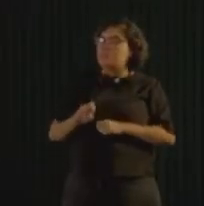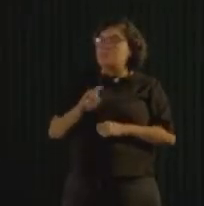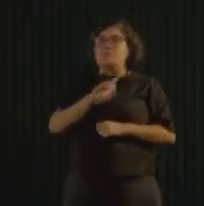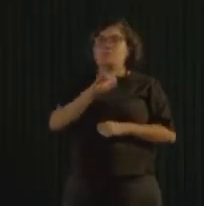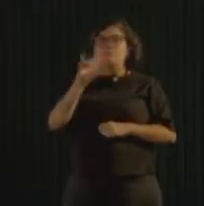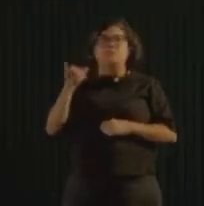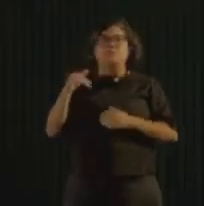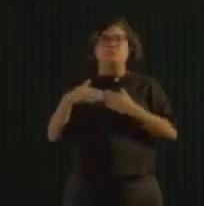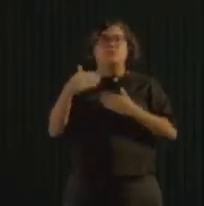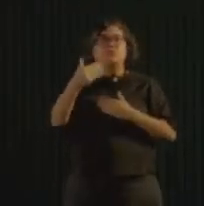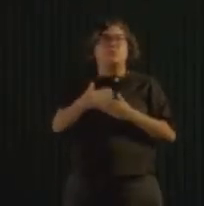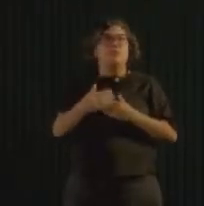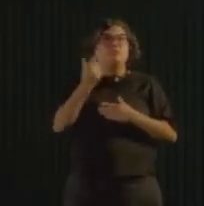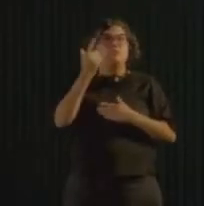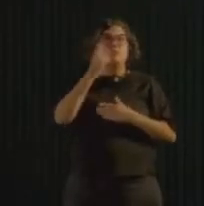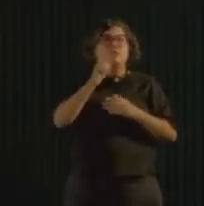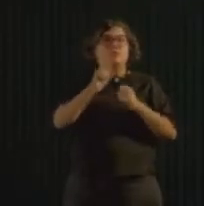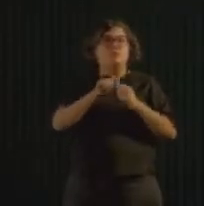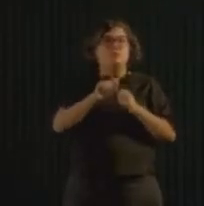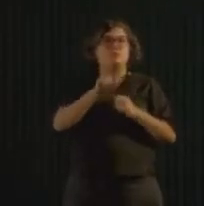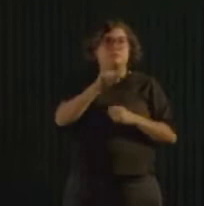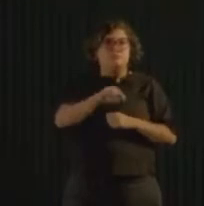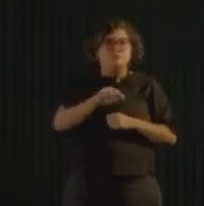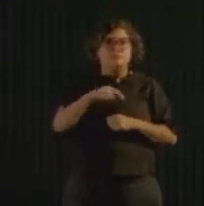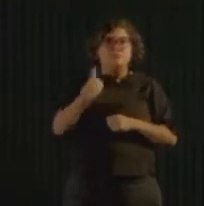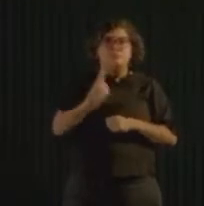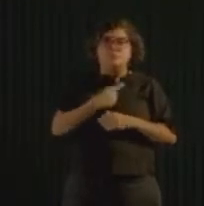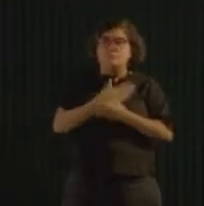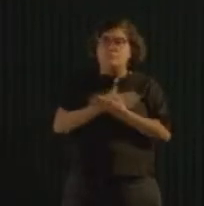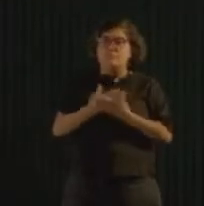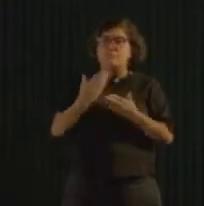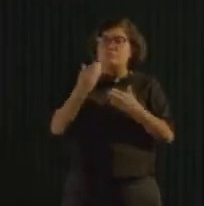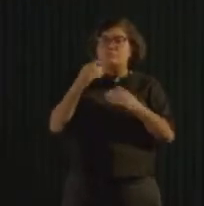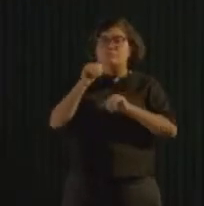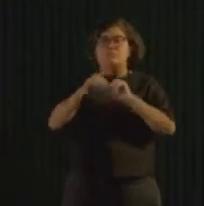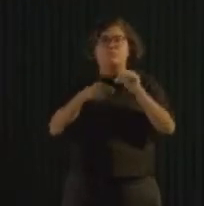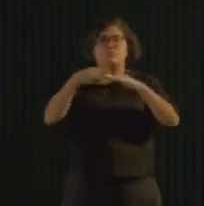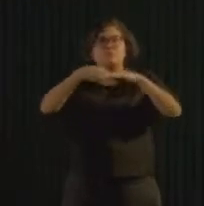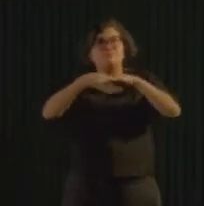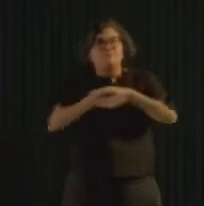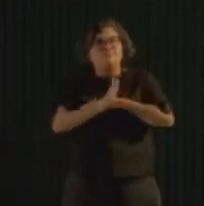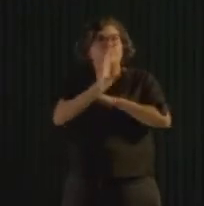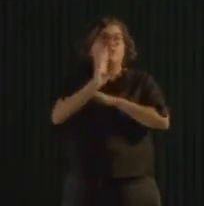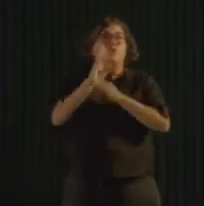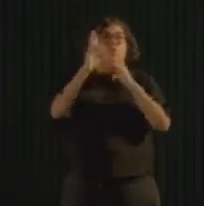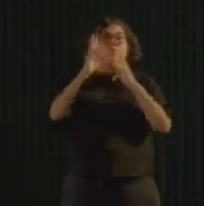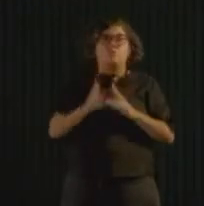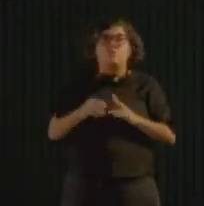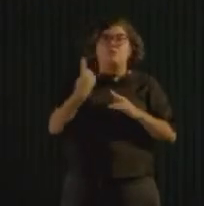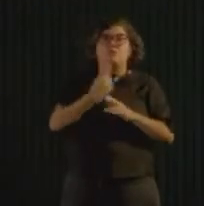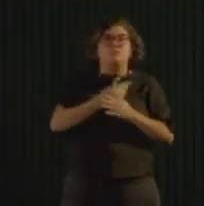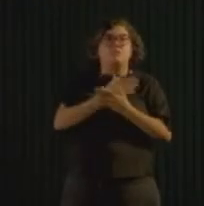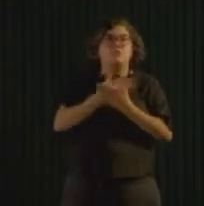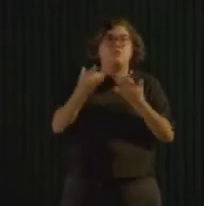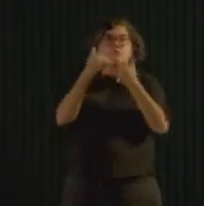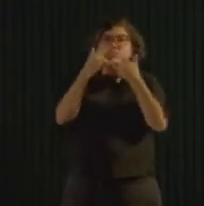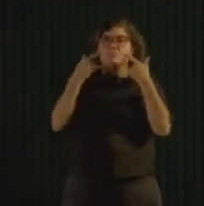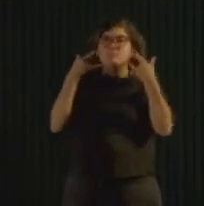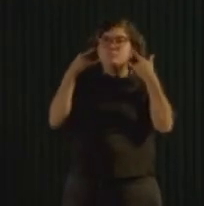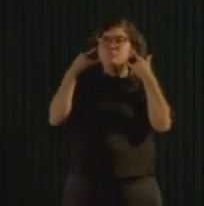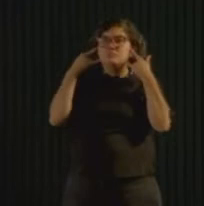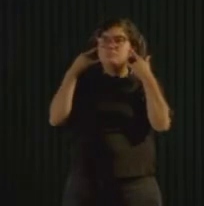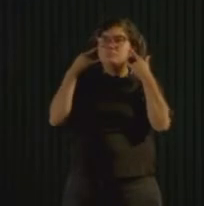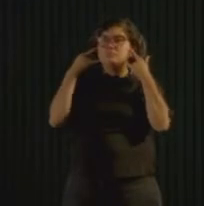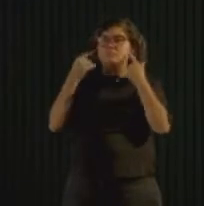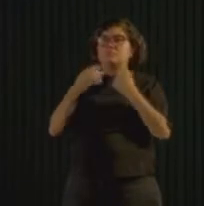trazendo para um contexto mais atual, a gente passasse a mudar de hábito, do mesmo jeito que a gente começou a usar máscara, e a